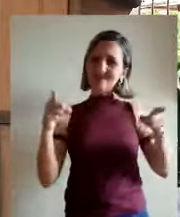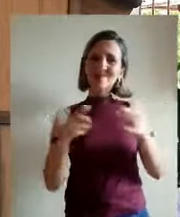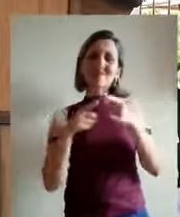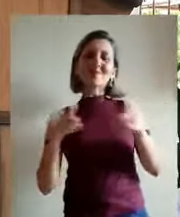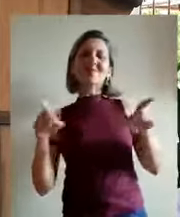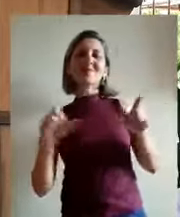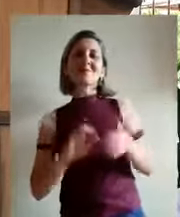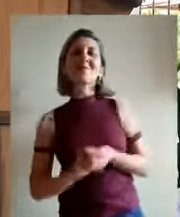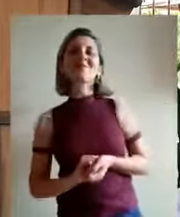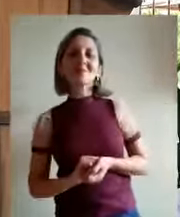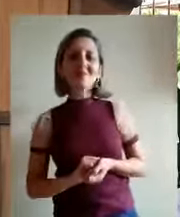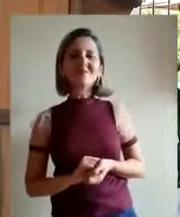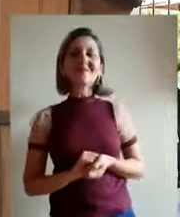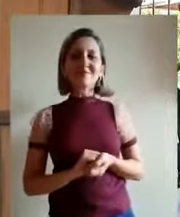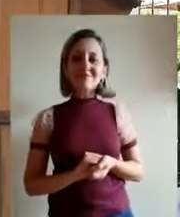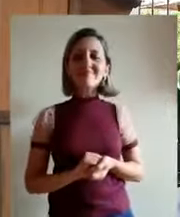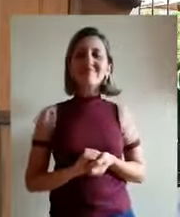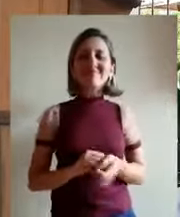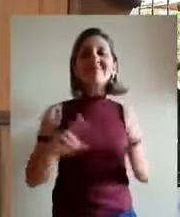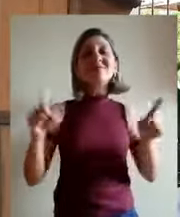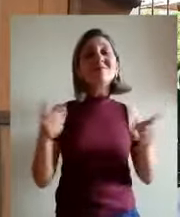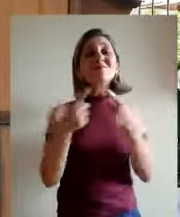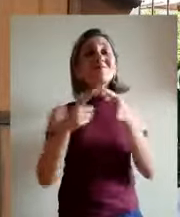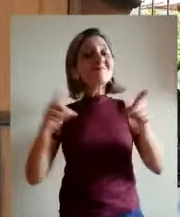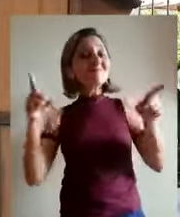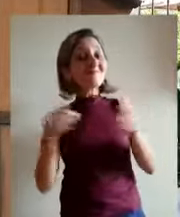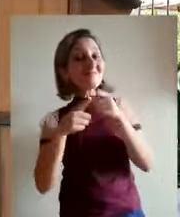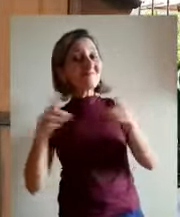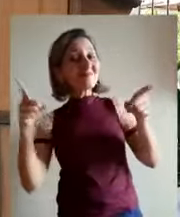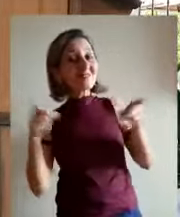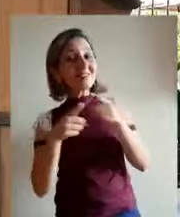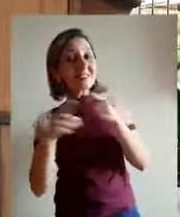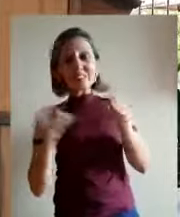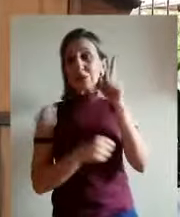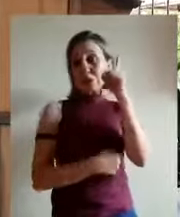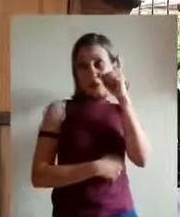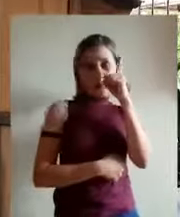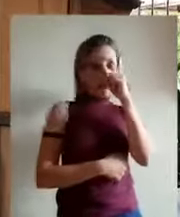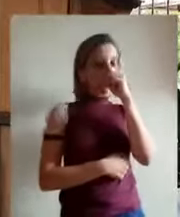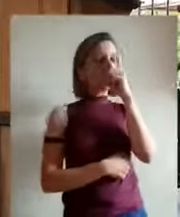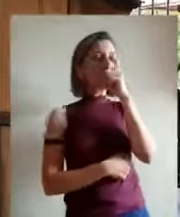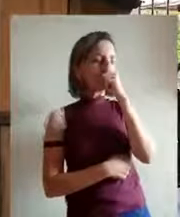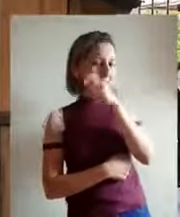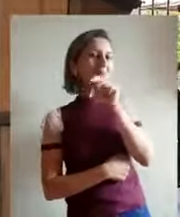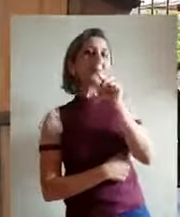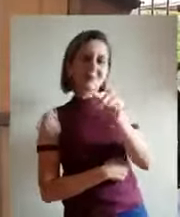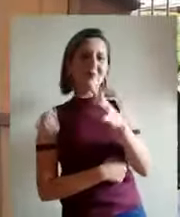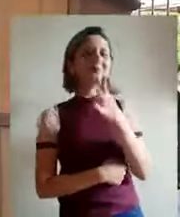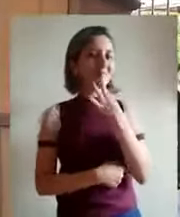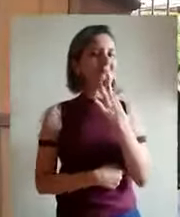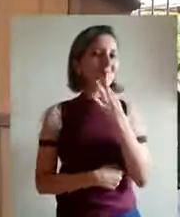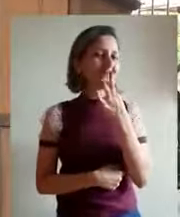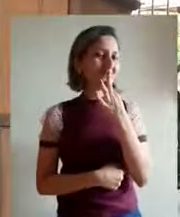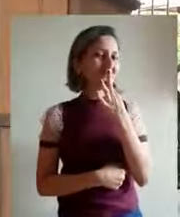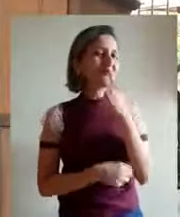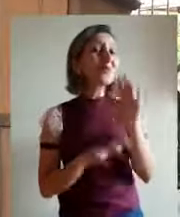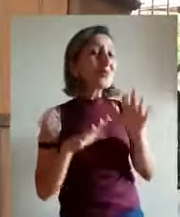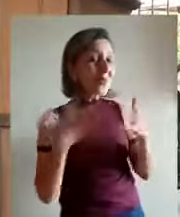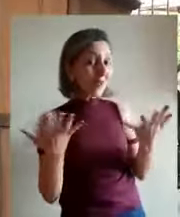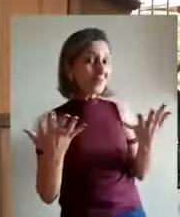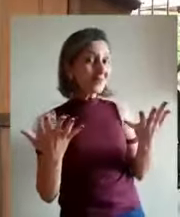Moquinha, qual música? Uma música muito difícil, que ninguém conhece! Qual? Fala aí para mim!